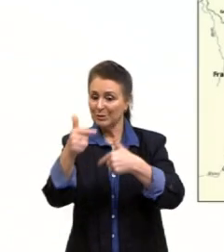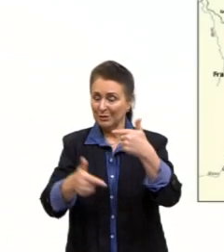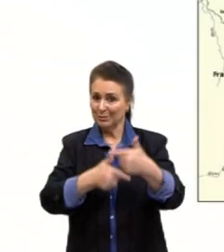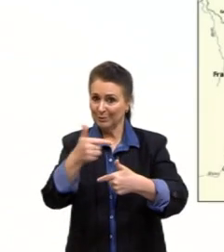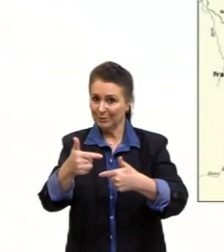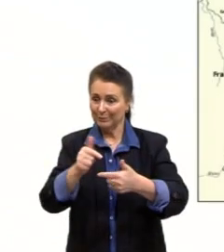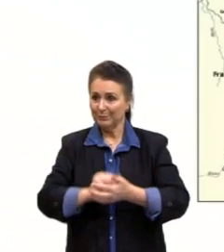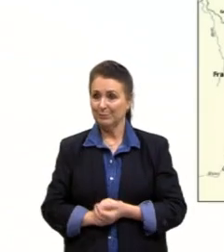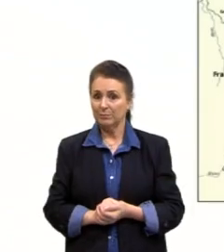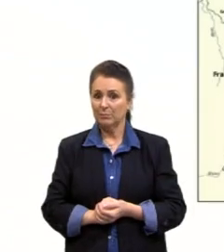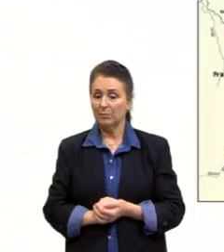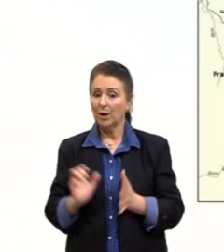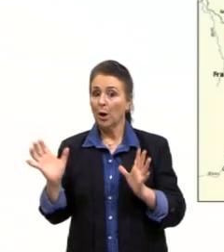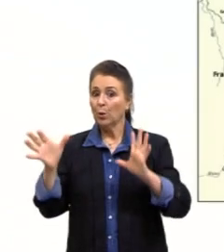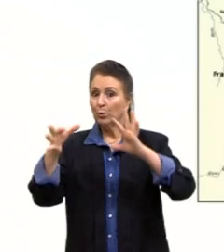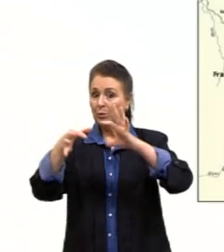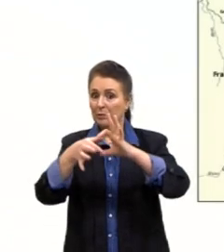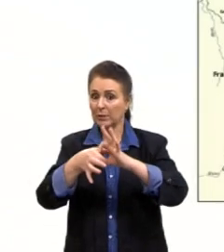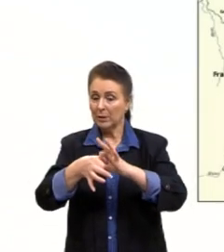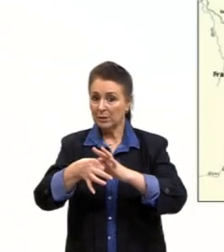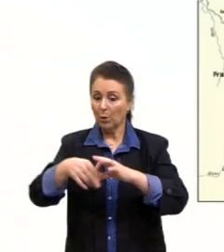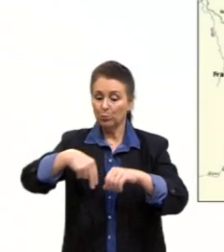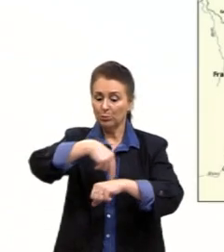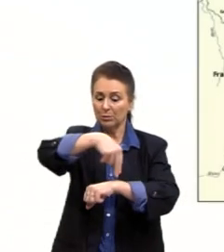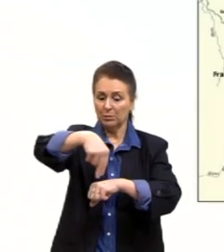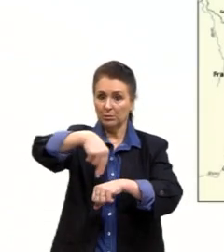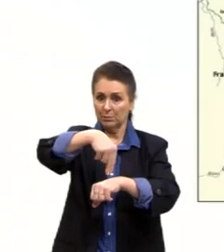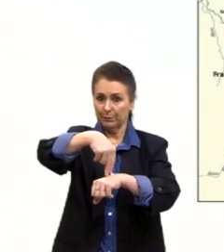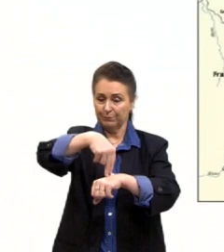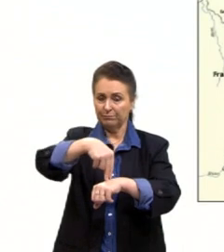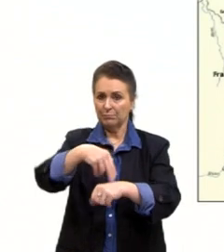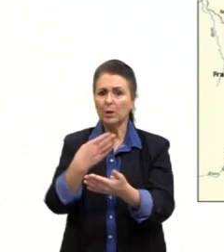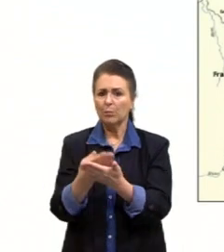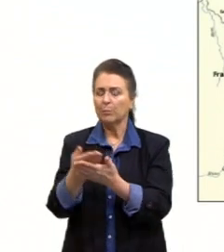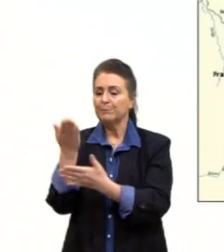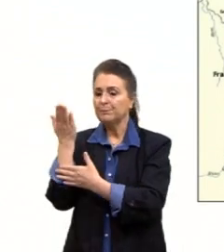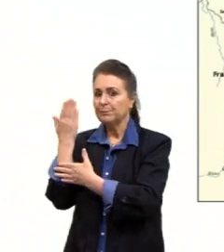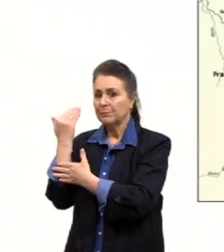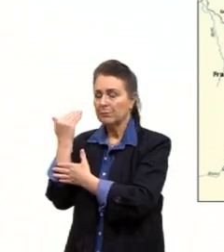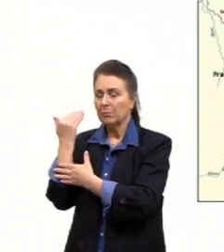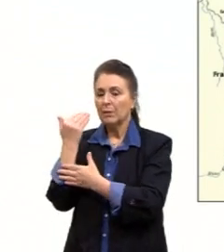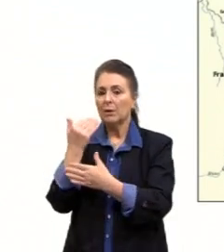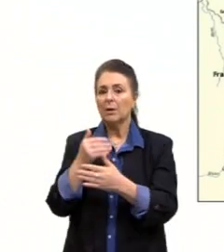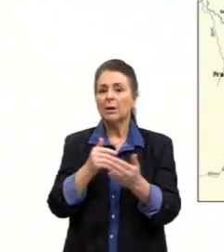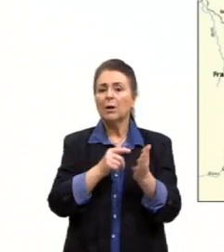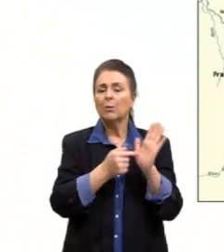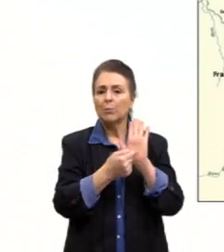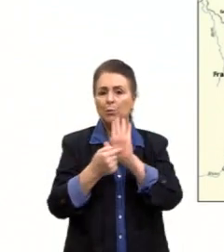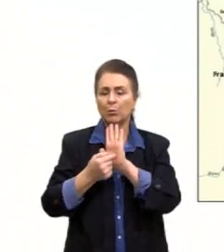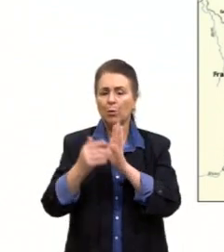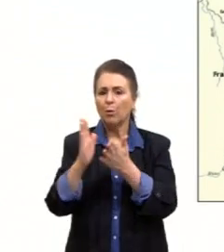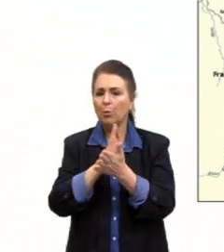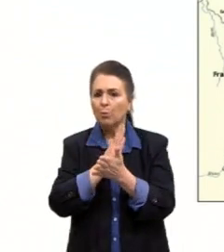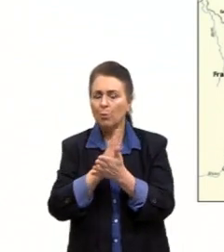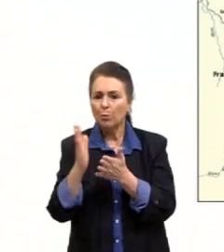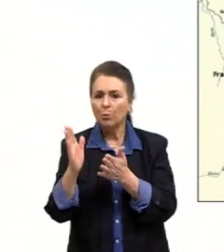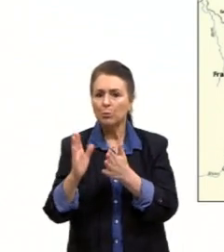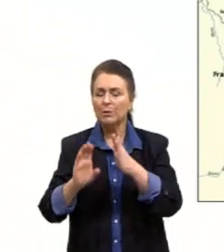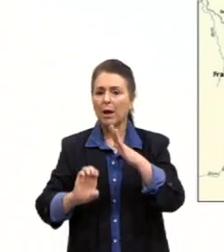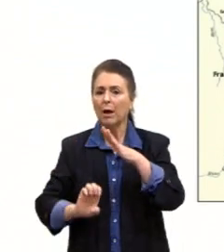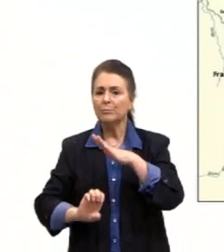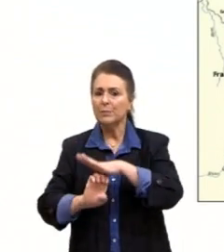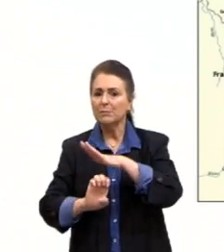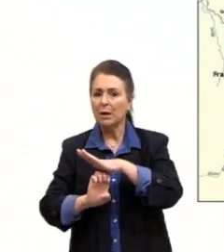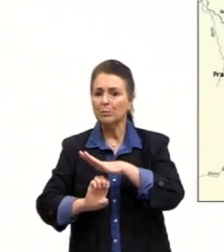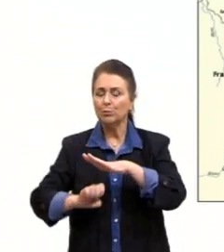E a unificação nacional, gente? A gente falou numa outra aula de quando alguns estados nacionais surgiram, logo no fim da